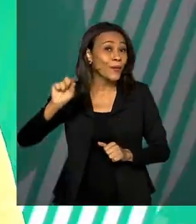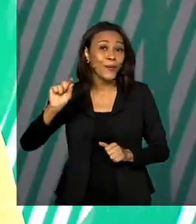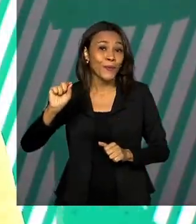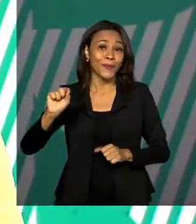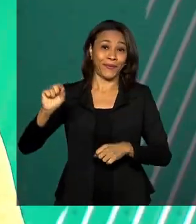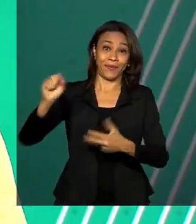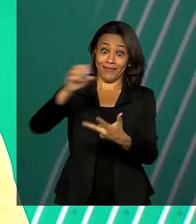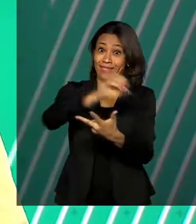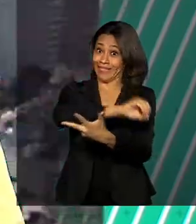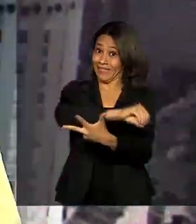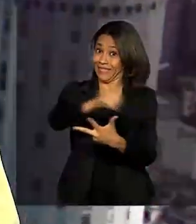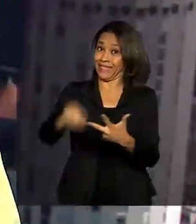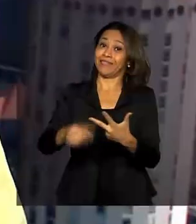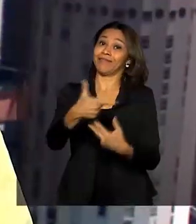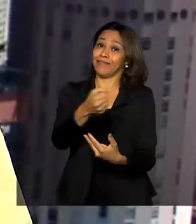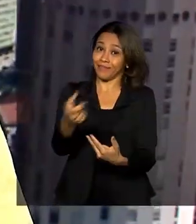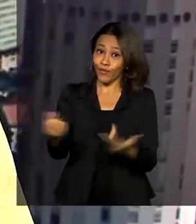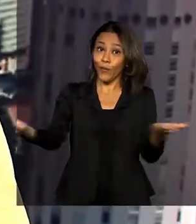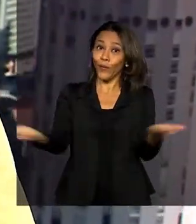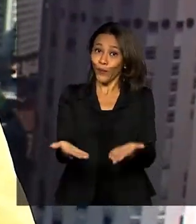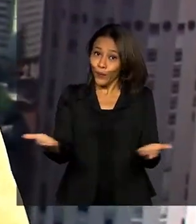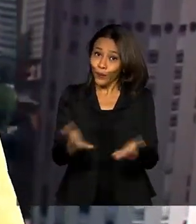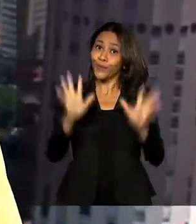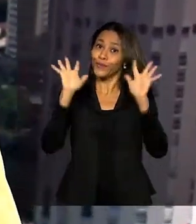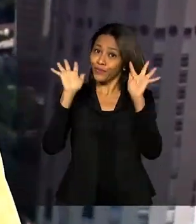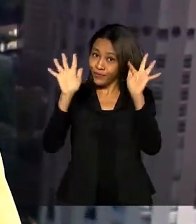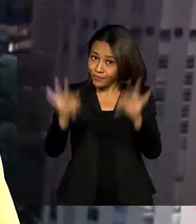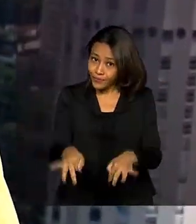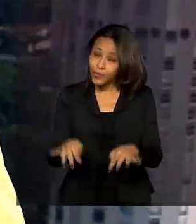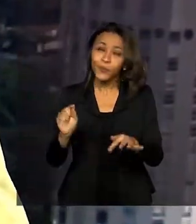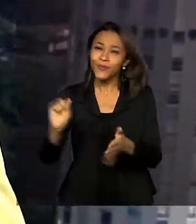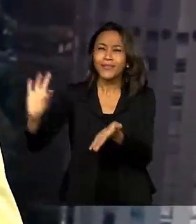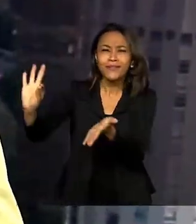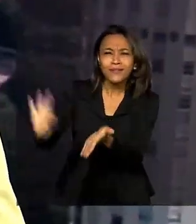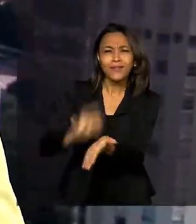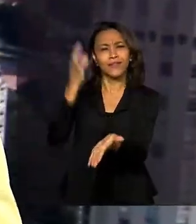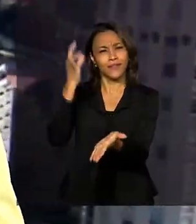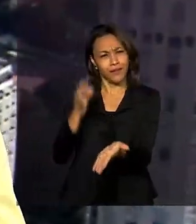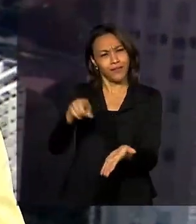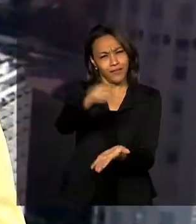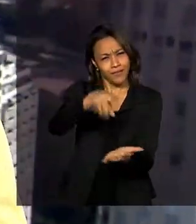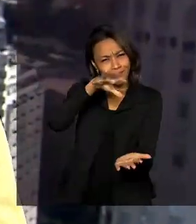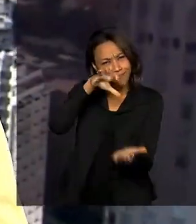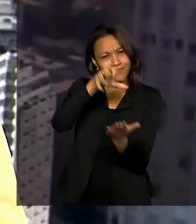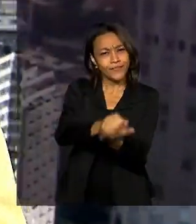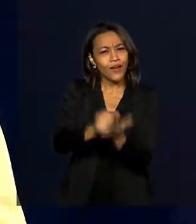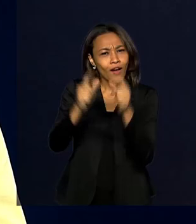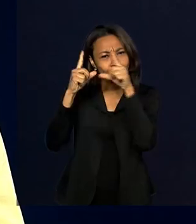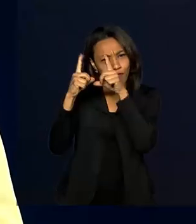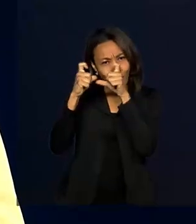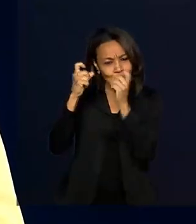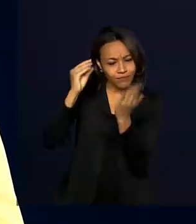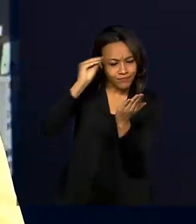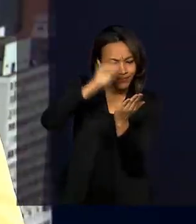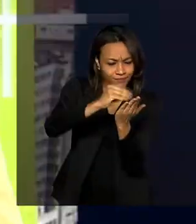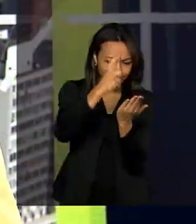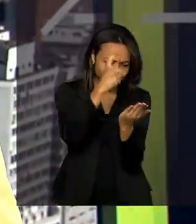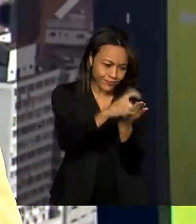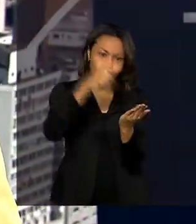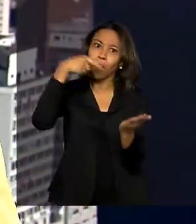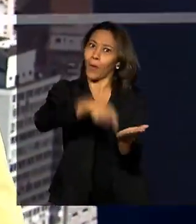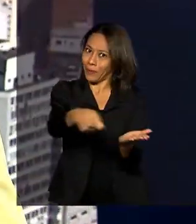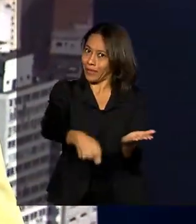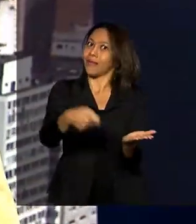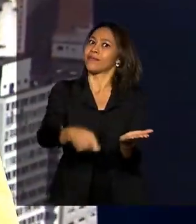Enem 2020. Termina hoje o prazo para finalizar a inscrição e cadastrar a foto obrigatória para todos os